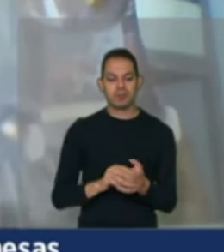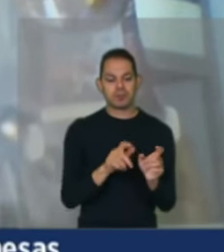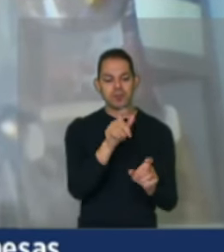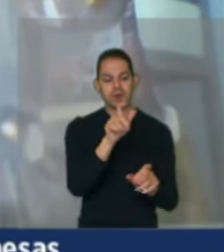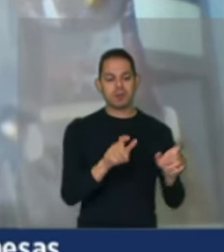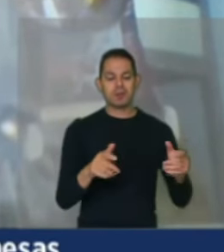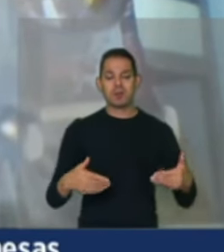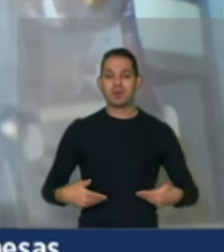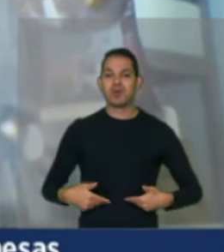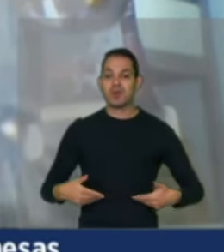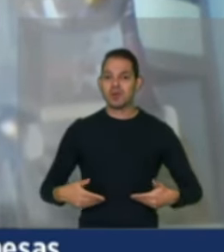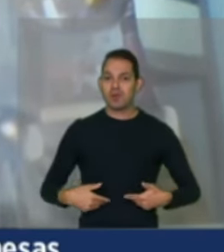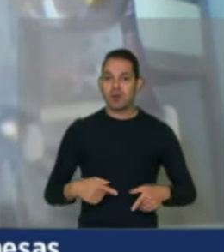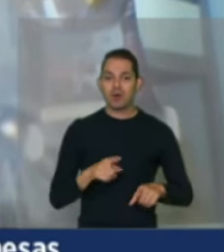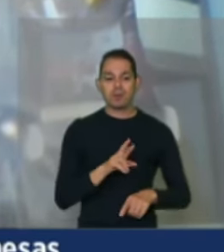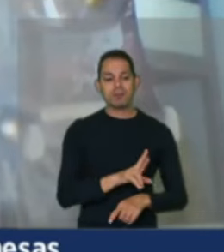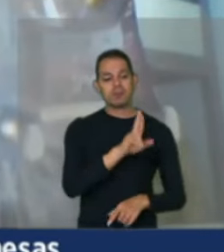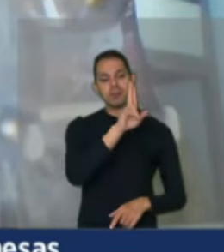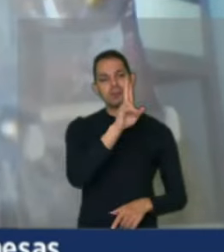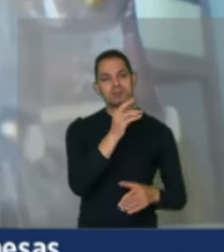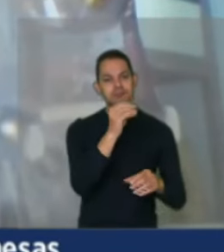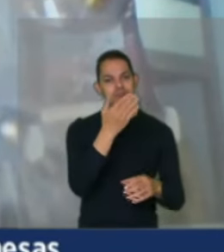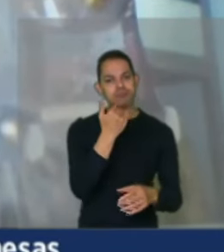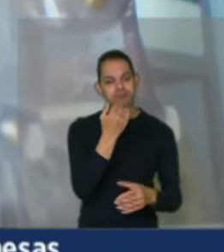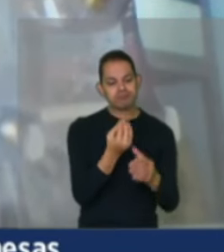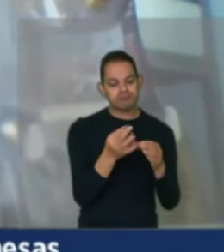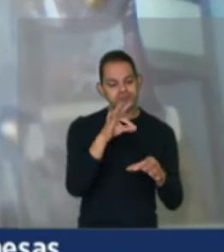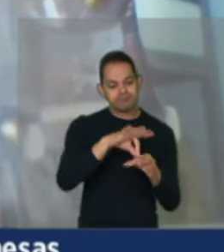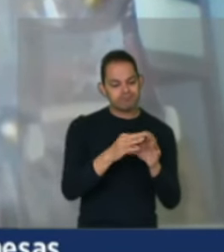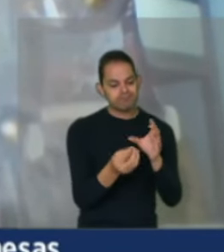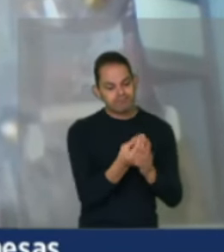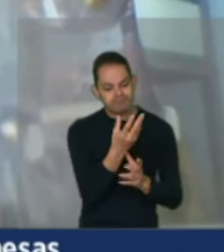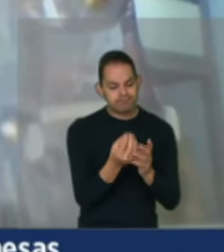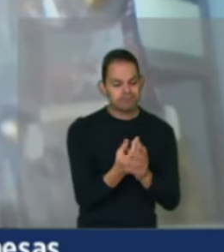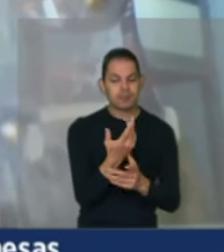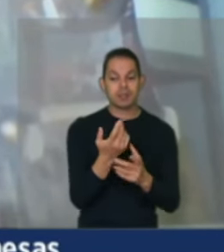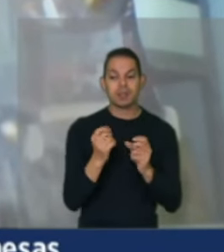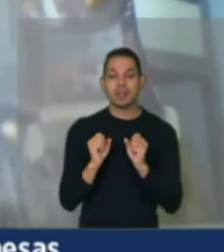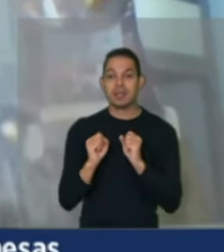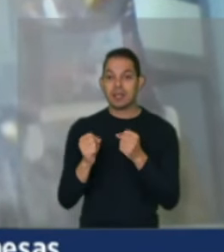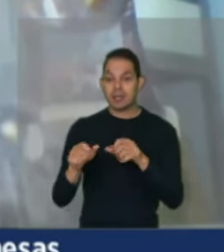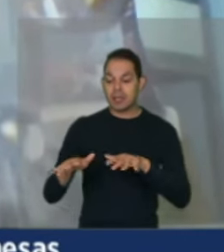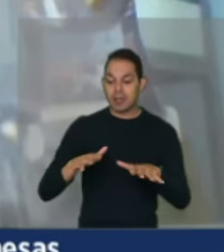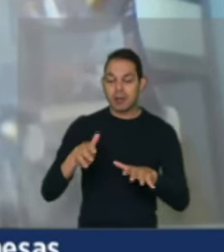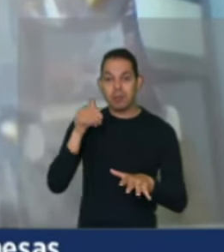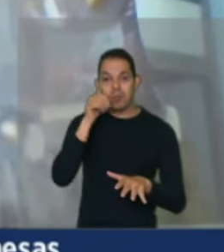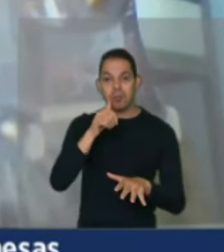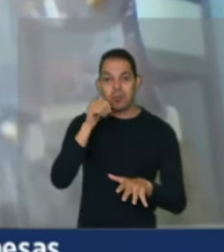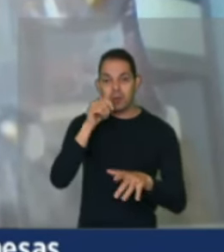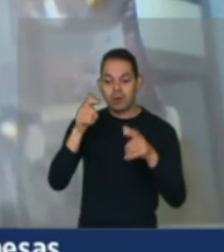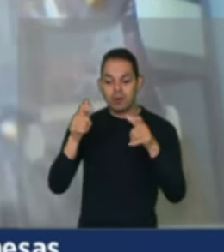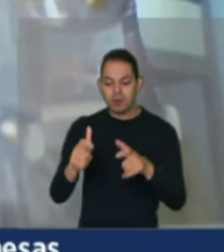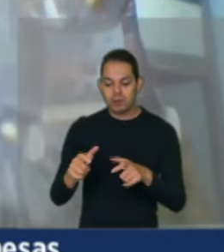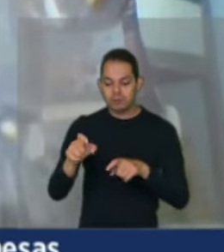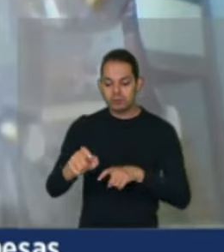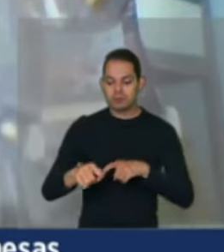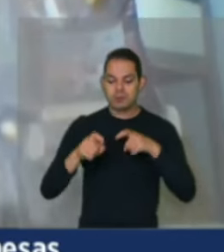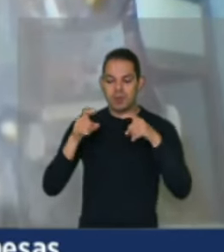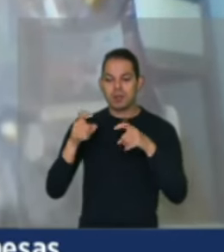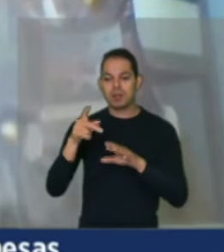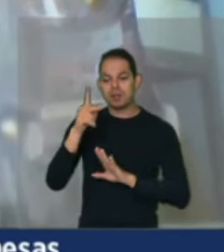e quem produz alimento nesse país. Defendemos, enquanto Movimento de Mulheres Camponesa, um projeto de agricultura